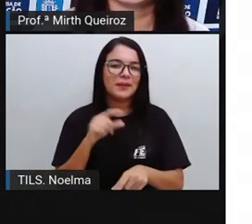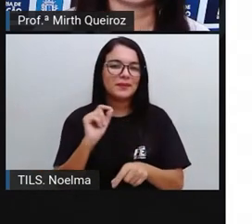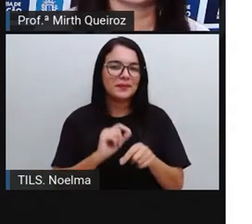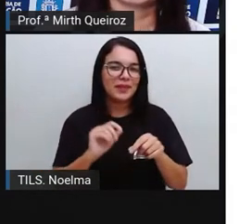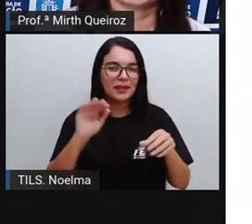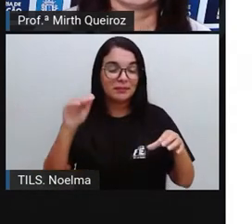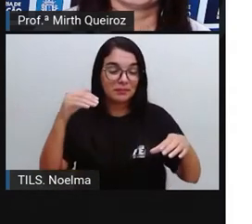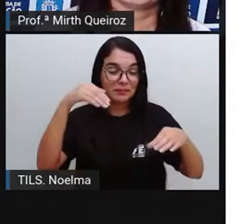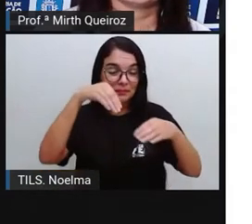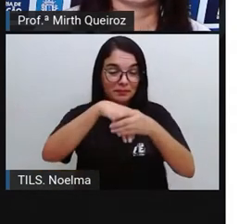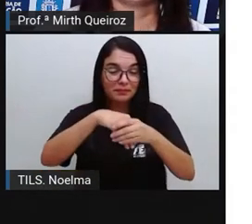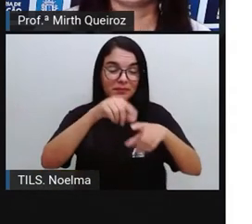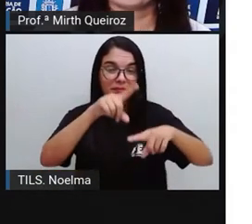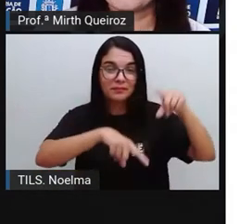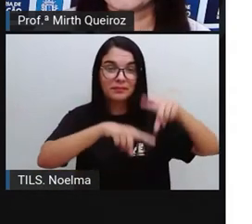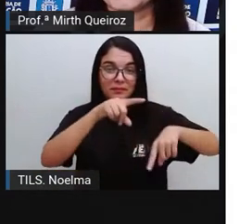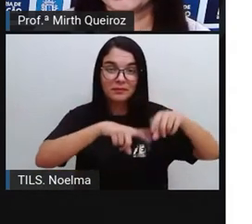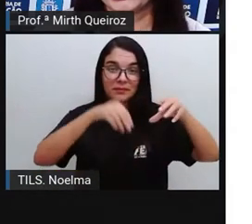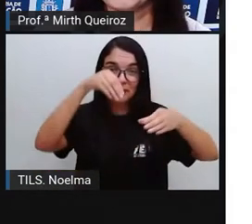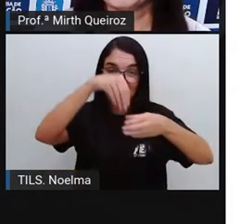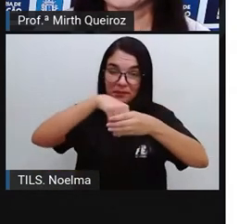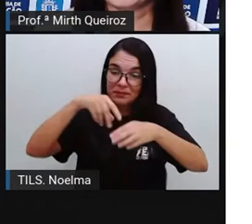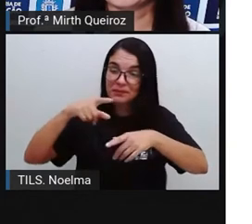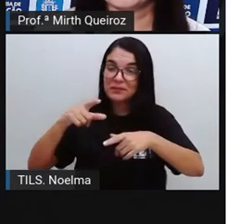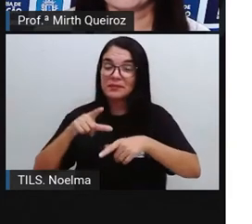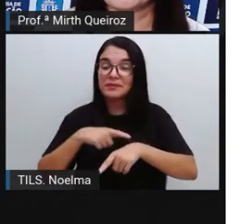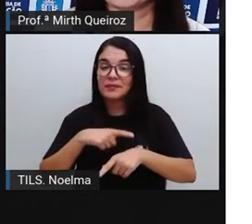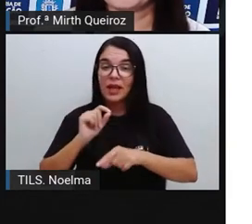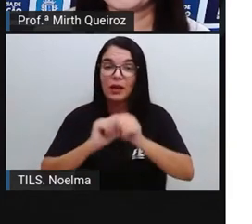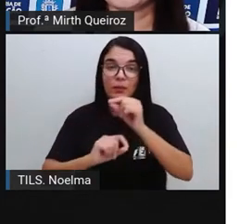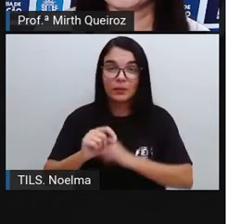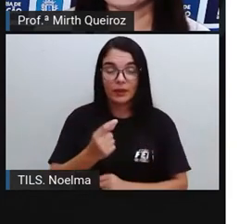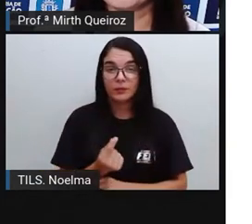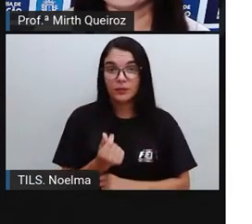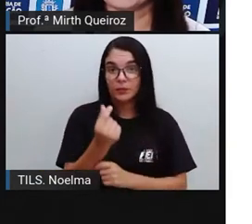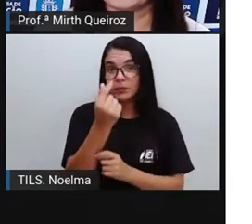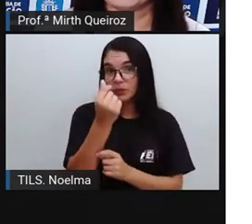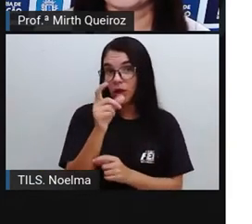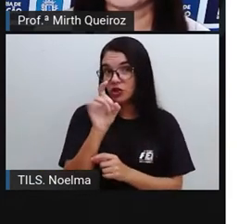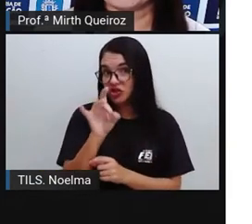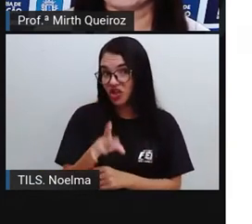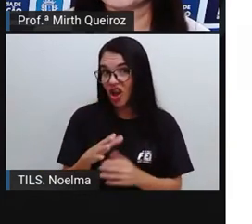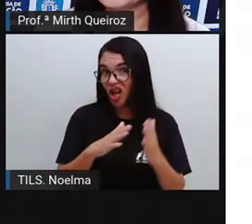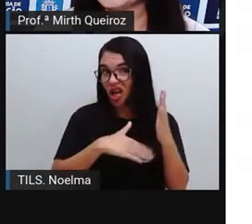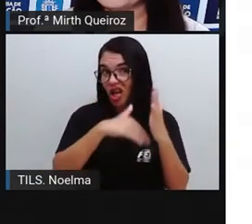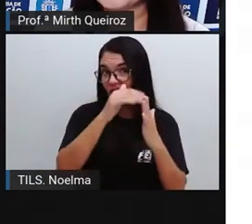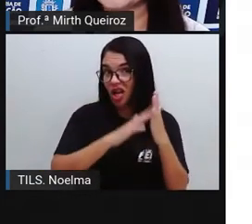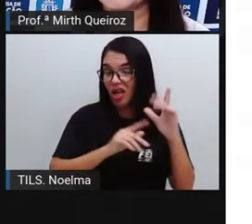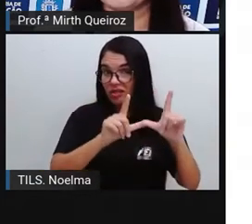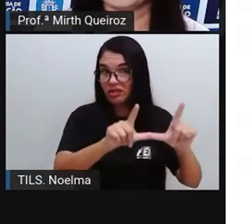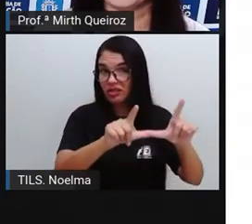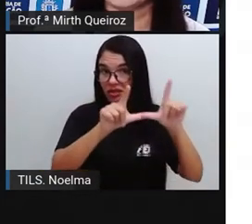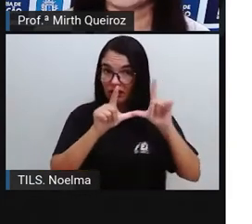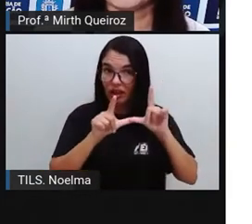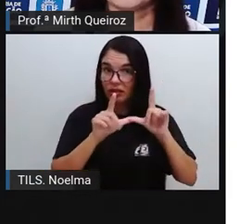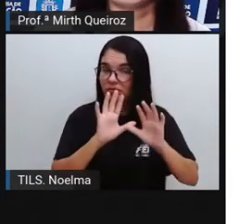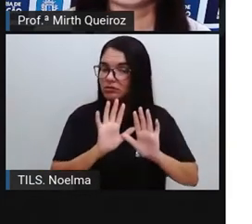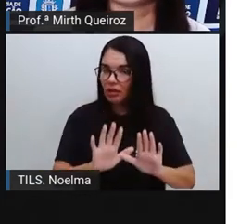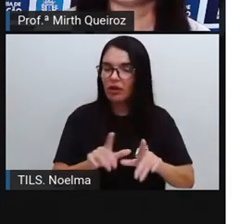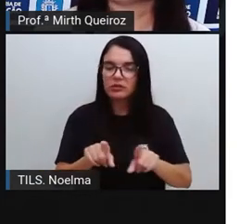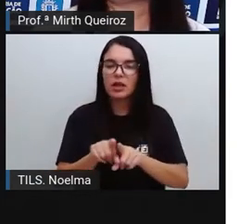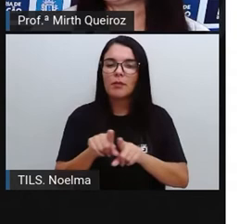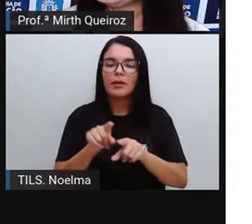produtos, grande parte do lucro de Romero Brito não vem propriamente da venda das peças que ele produz,